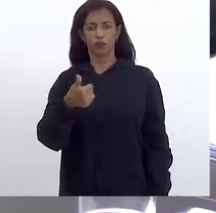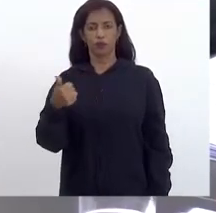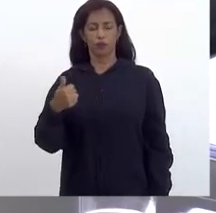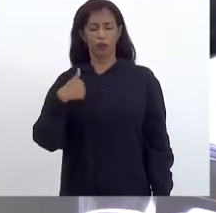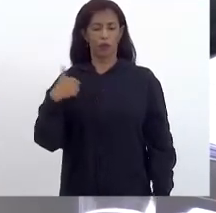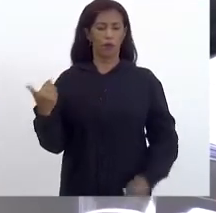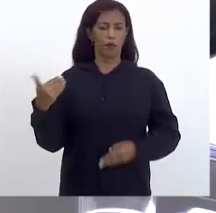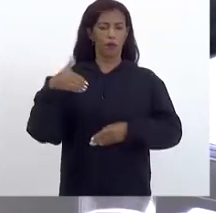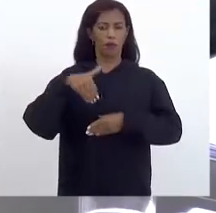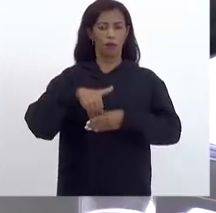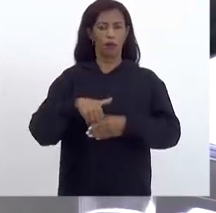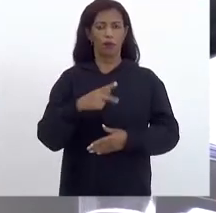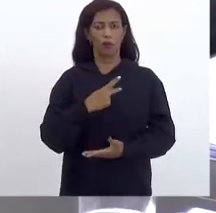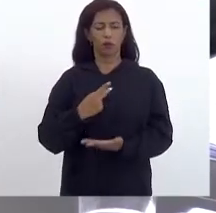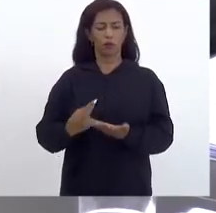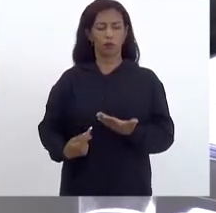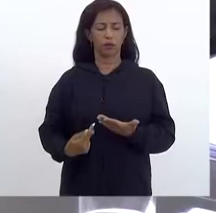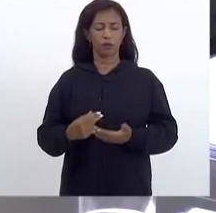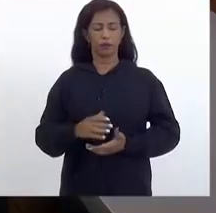Esse é o meu voto, senhor presidente.